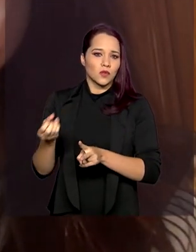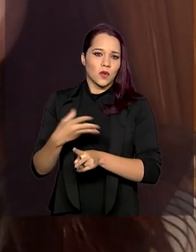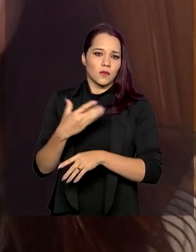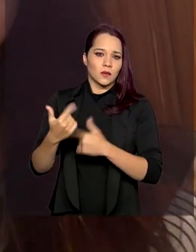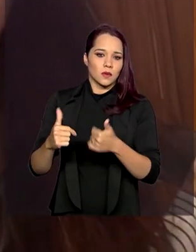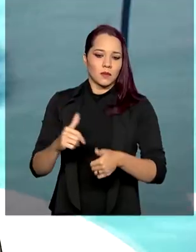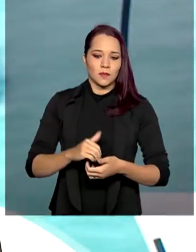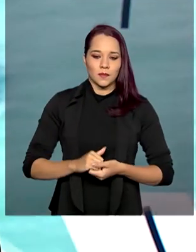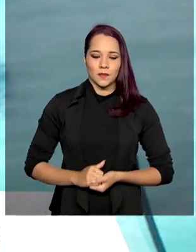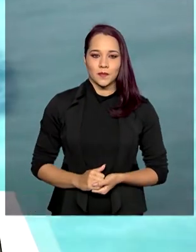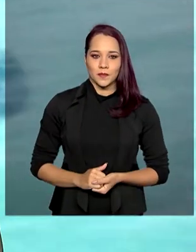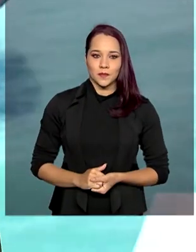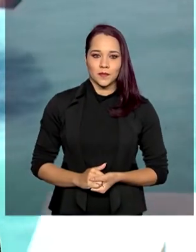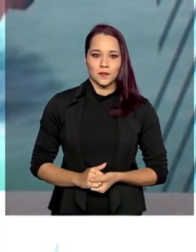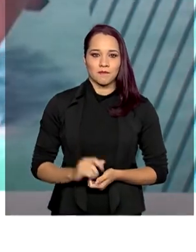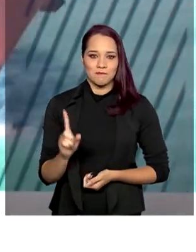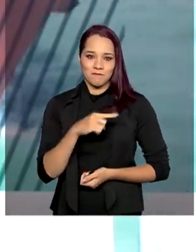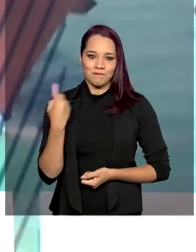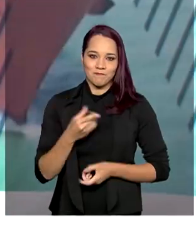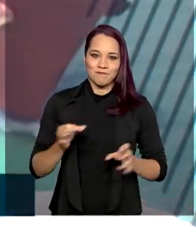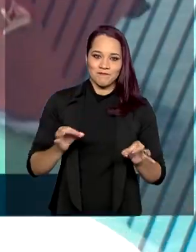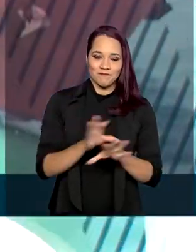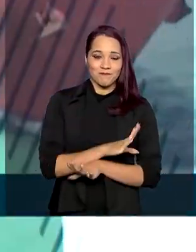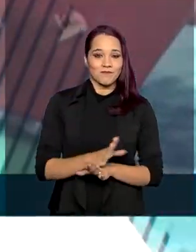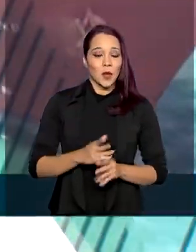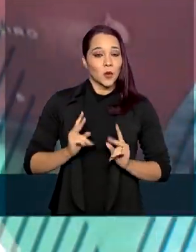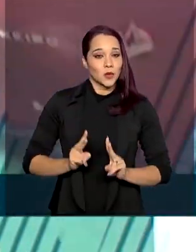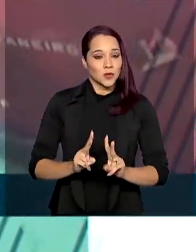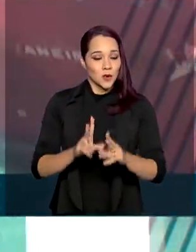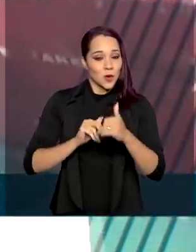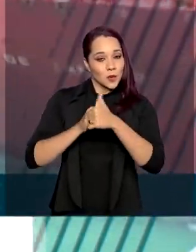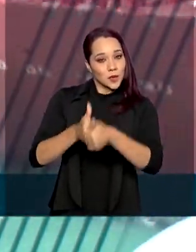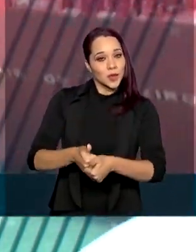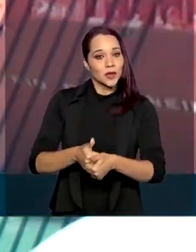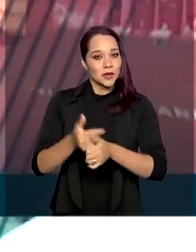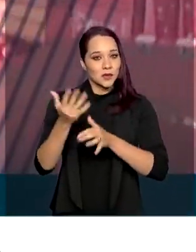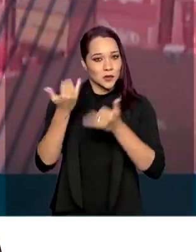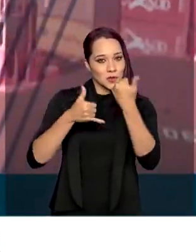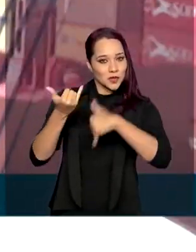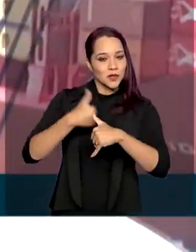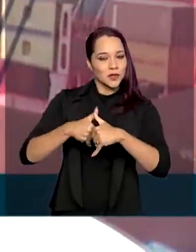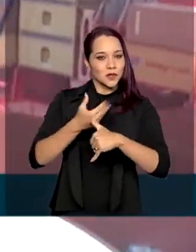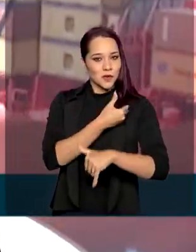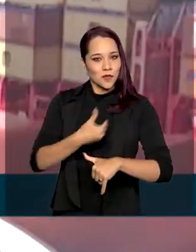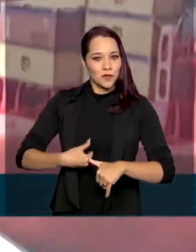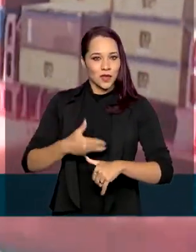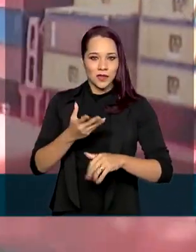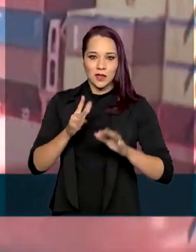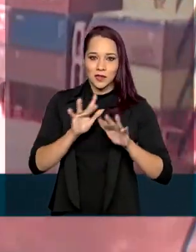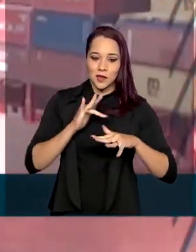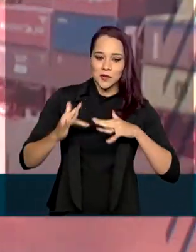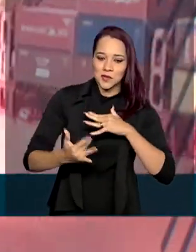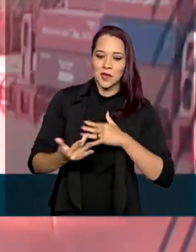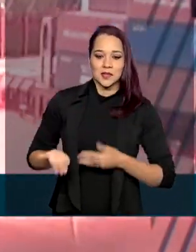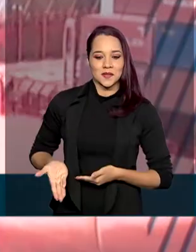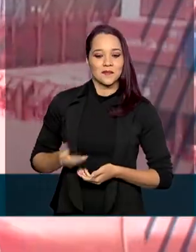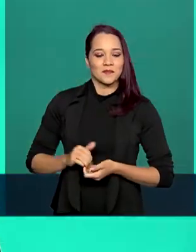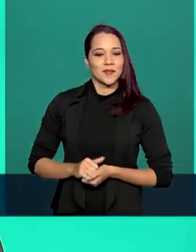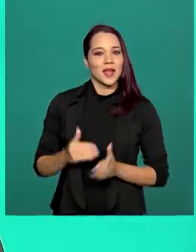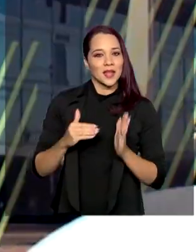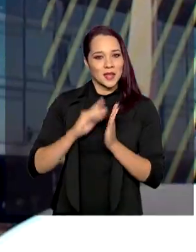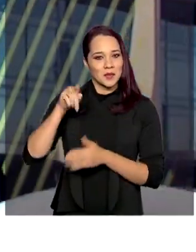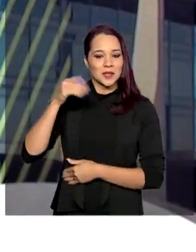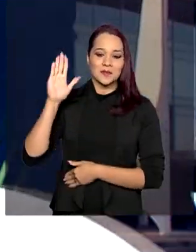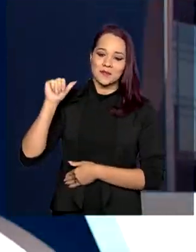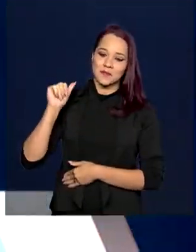empregos. A gente fica por aqui. Continue acompanhando as notícias do governo federal em nossas redes sociais. Até a